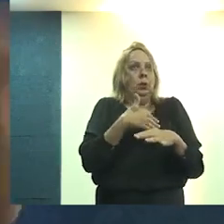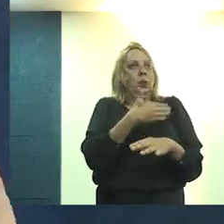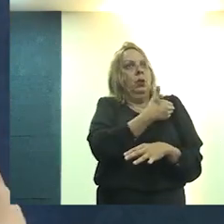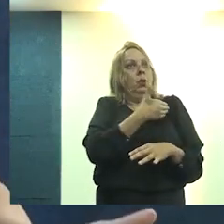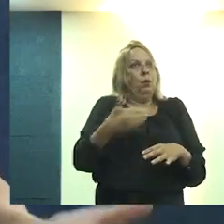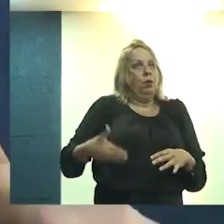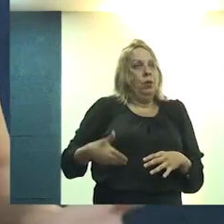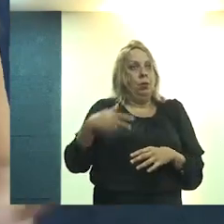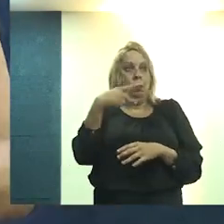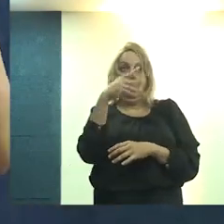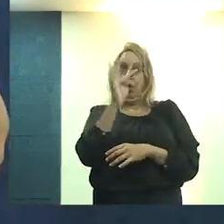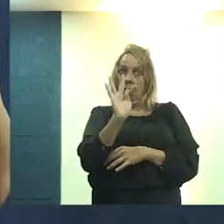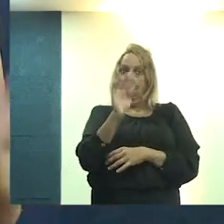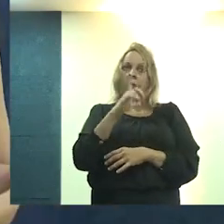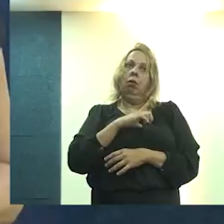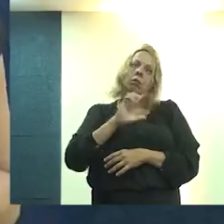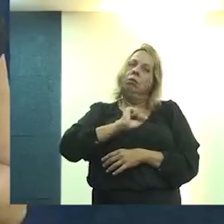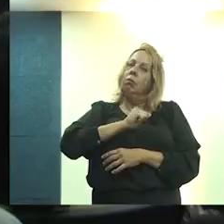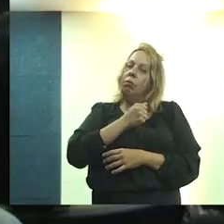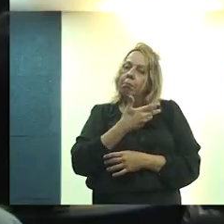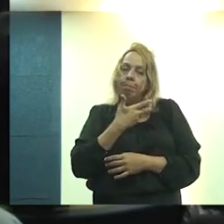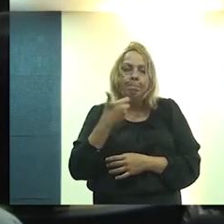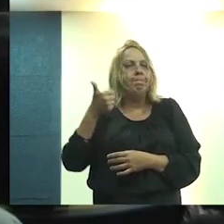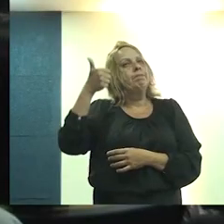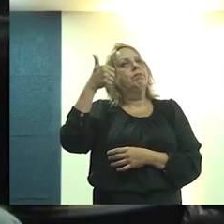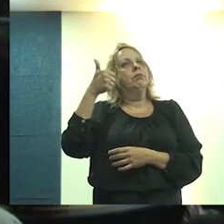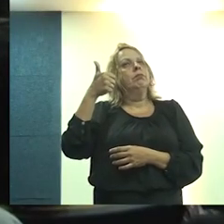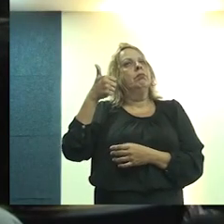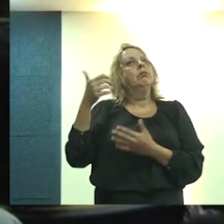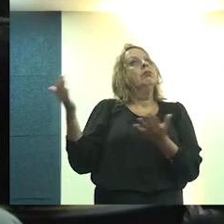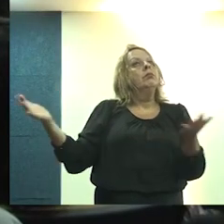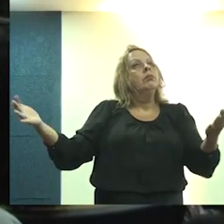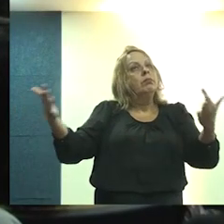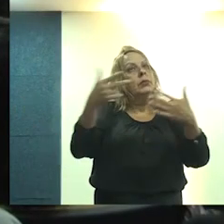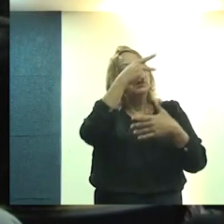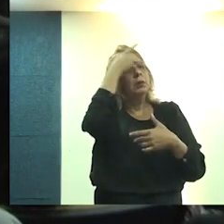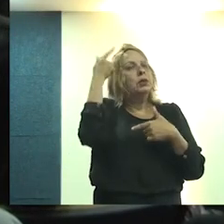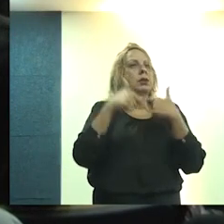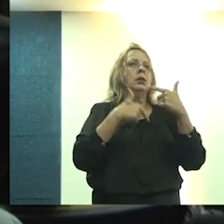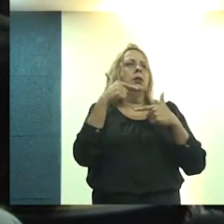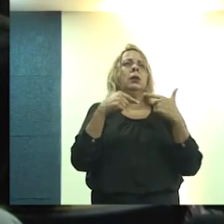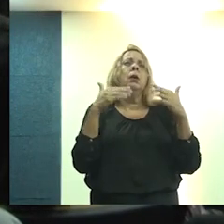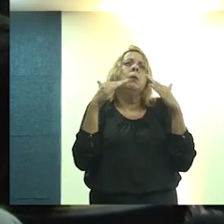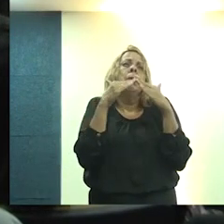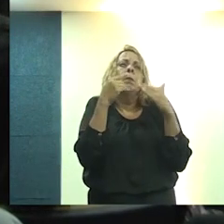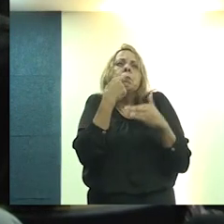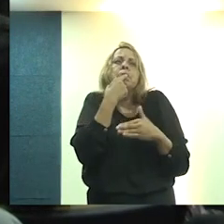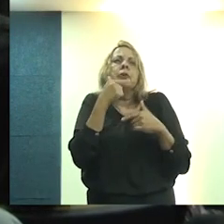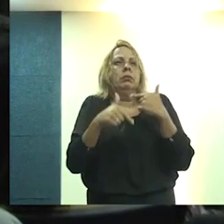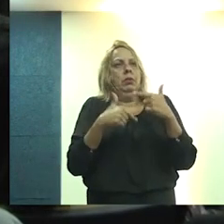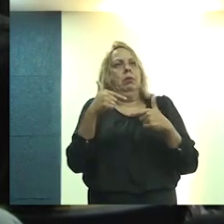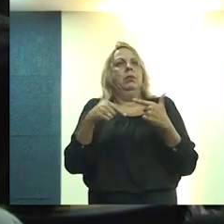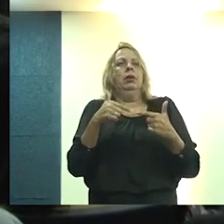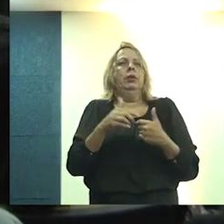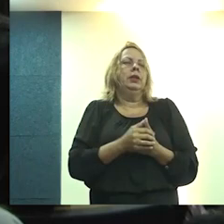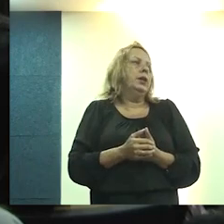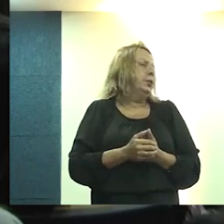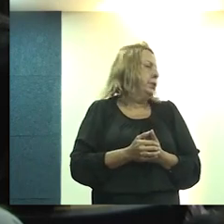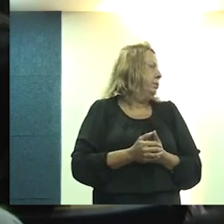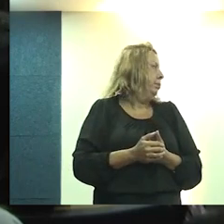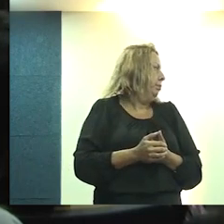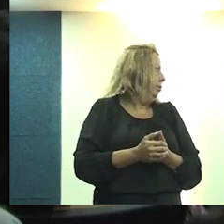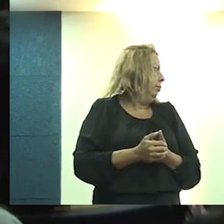governo petista, seria maravilhoso trazer a classe trabalhadora, precisa morar perto do trabalho.